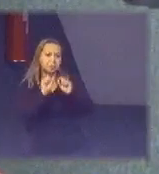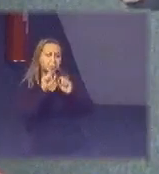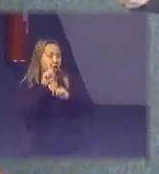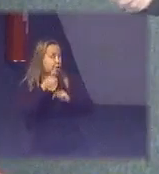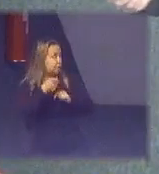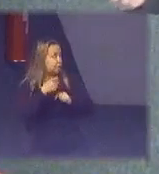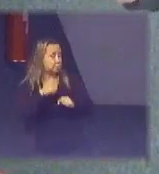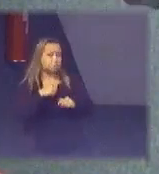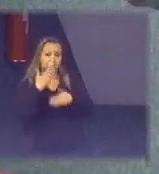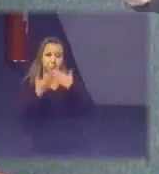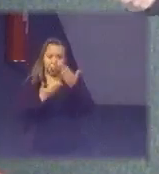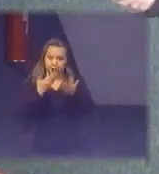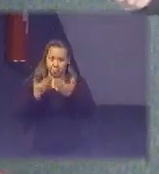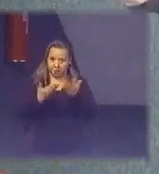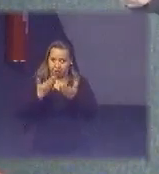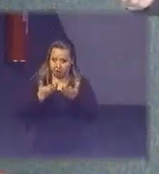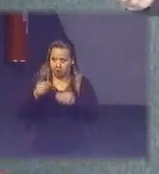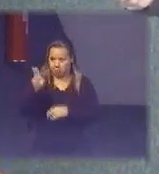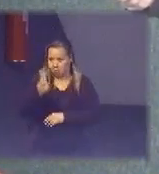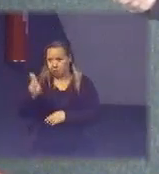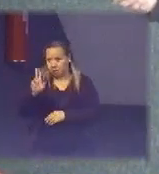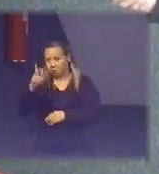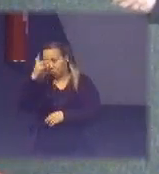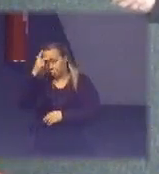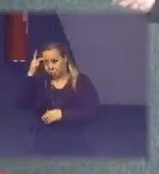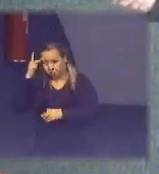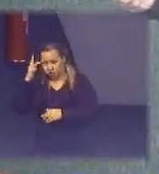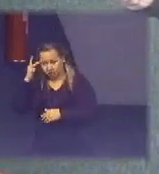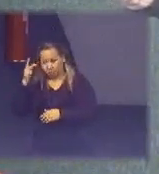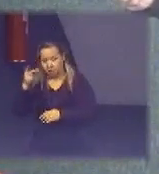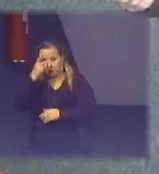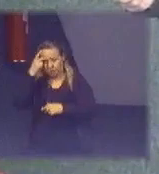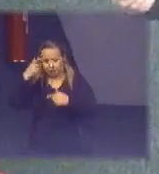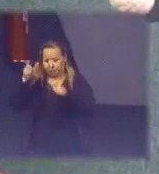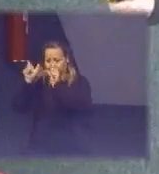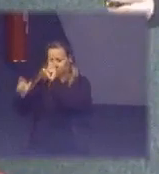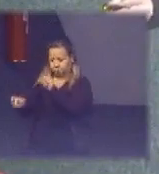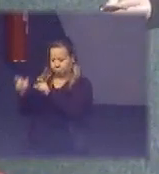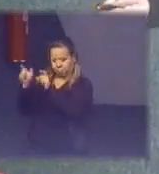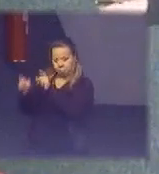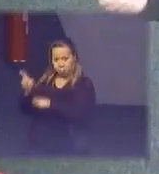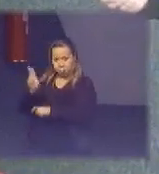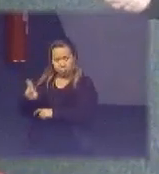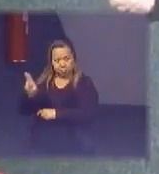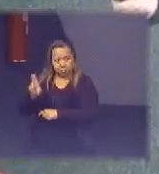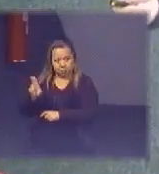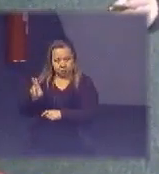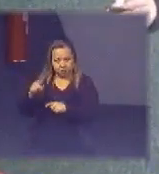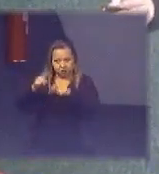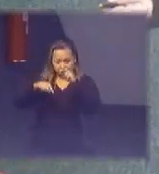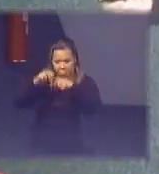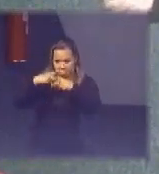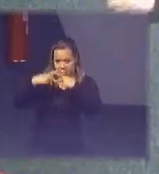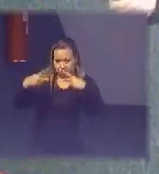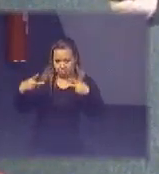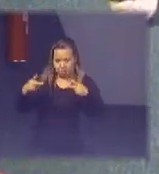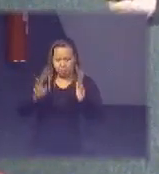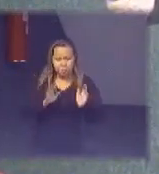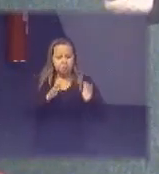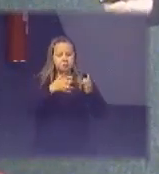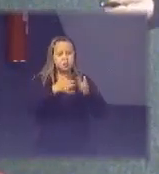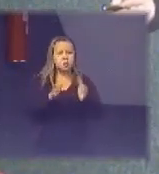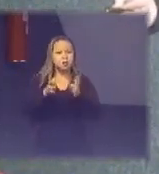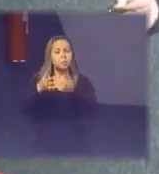relacionamento com os consumidores finais pessoa física ou jurídica com toda uma rede de